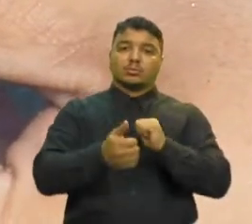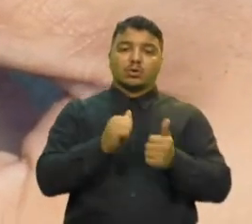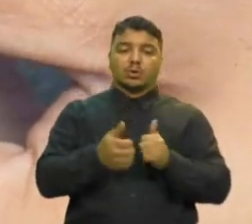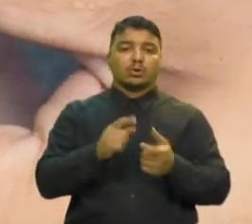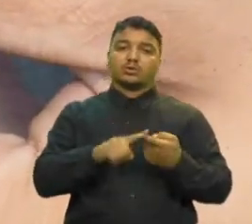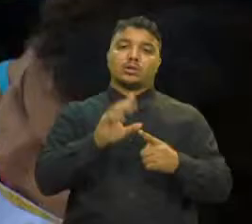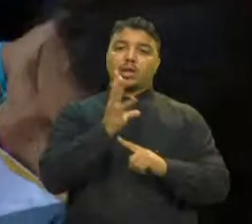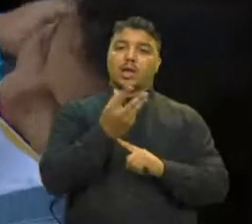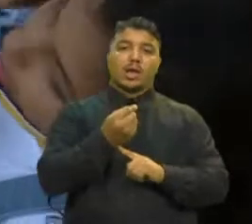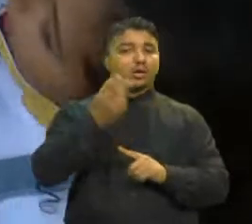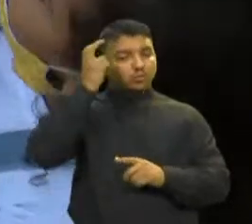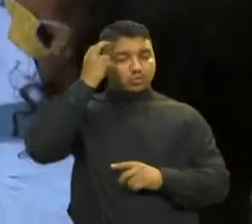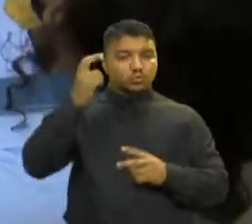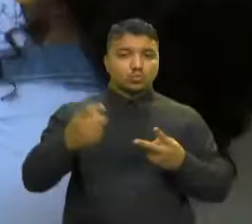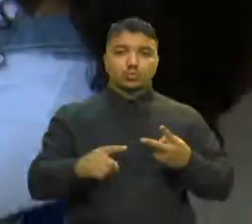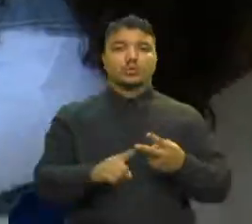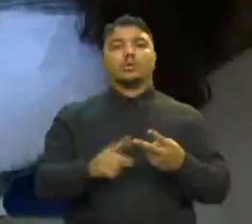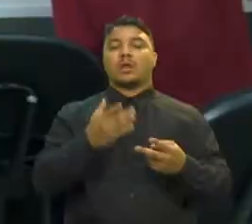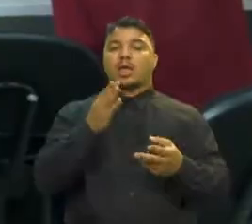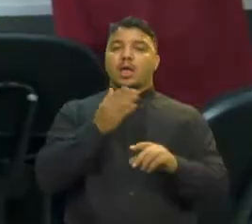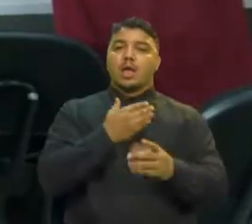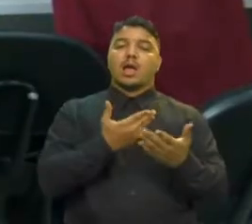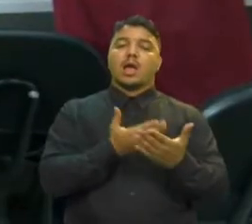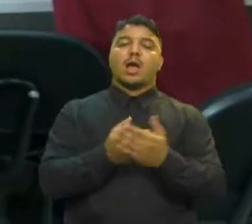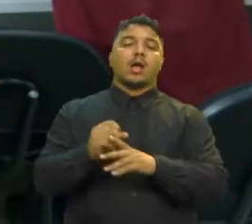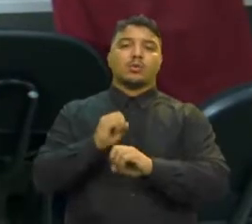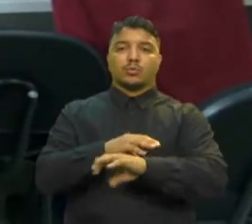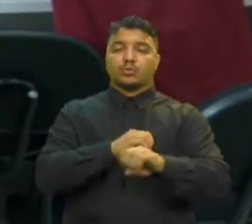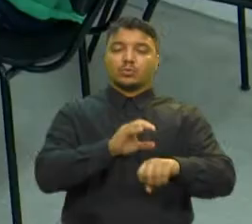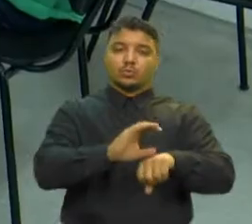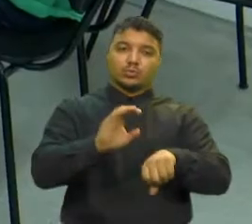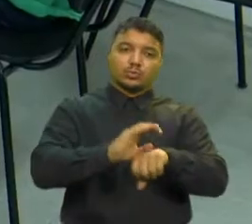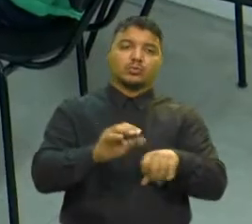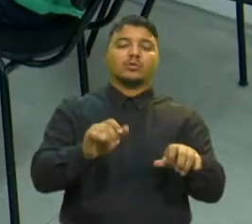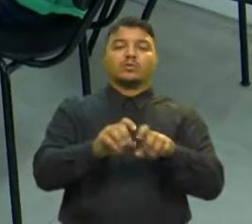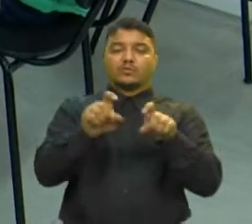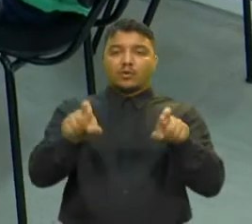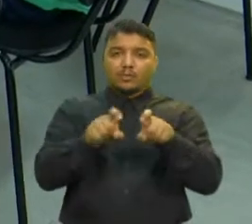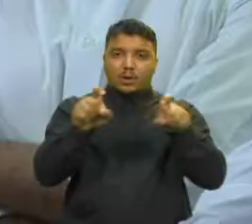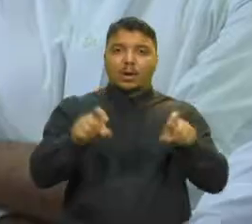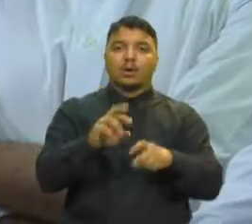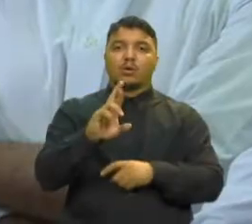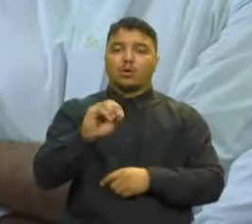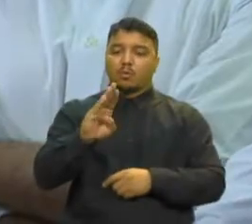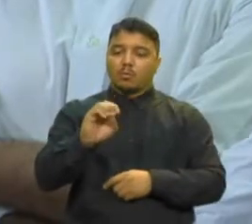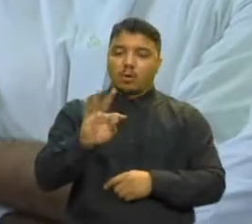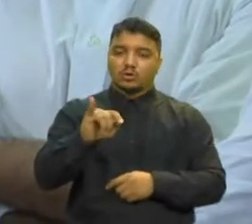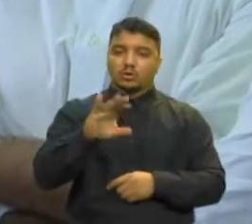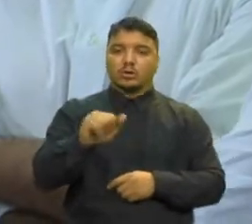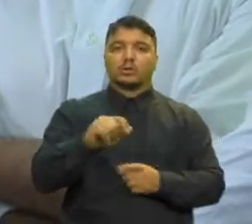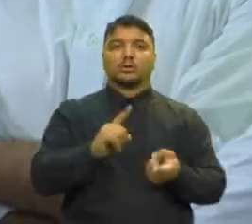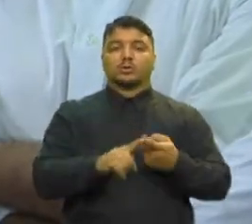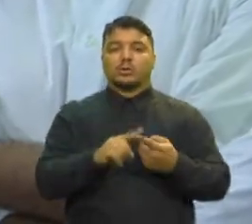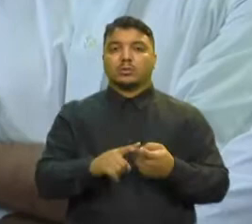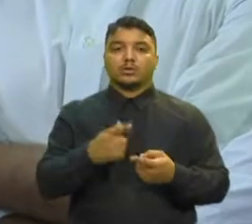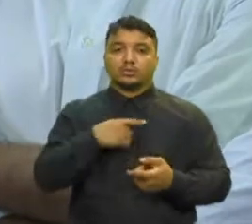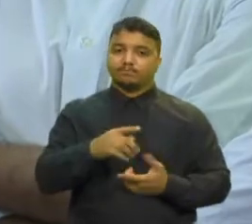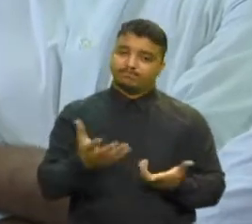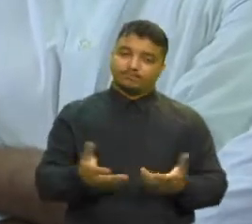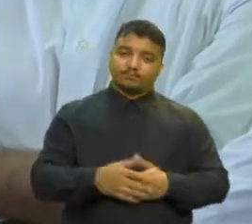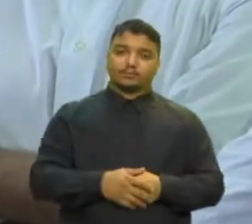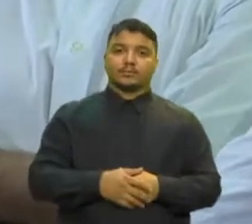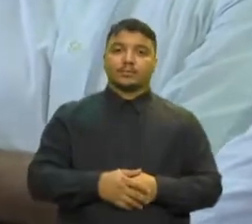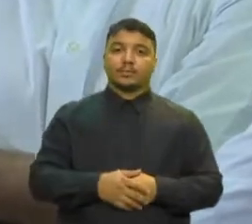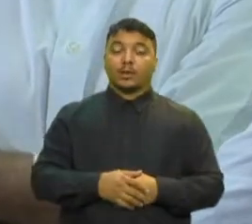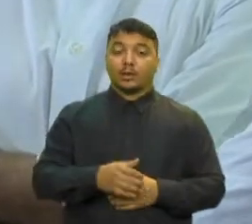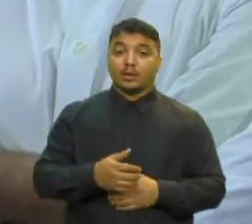e cultura Aulas de gastronomia Cursos de informática, de robótica A idealizadora do projeto é a primeira